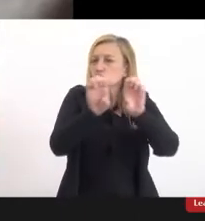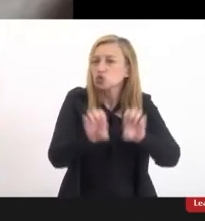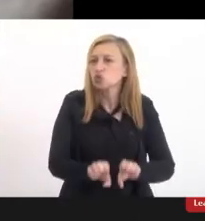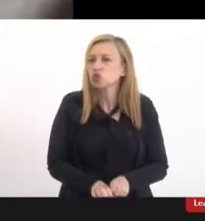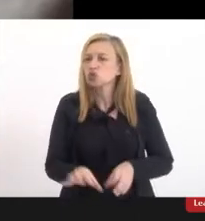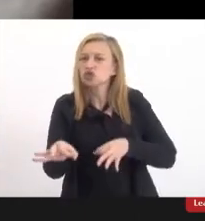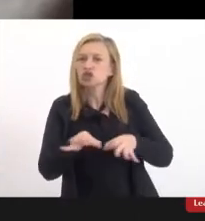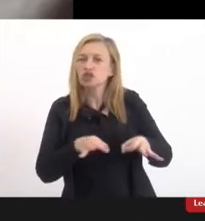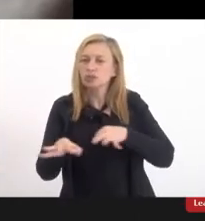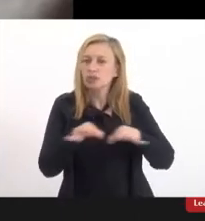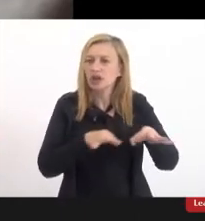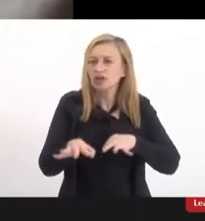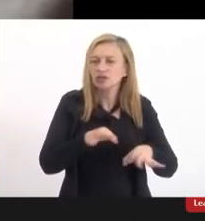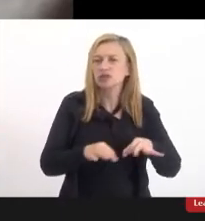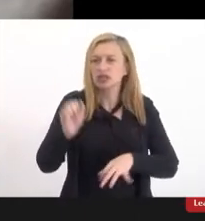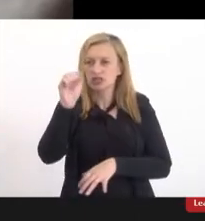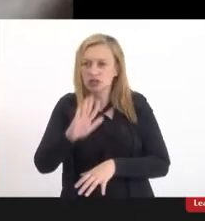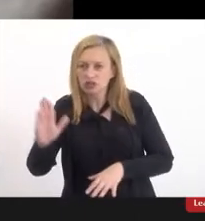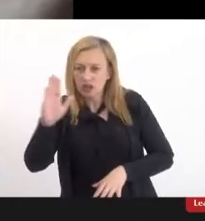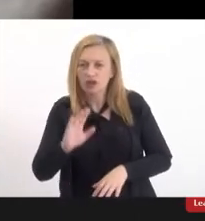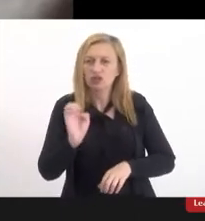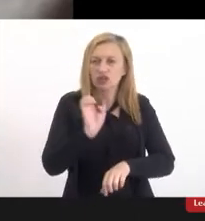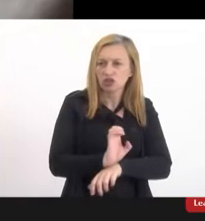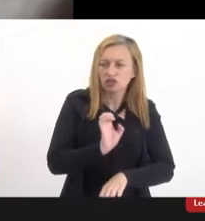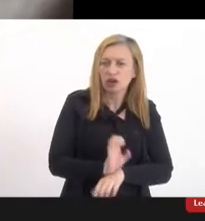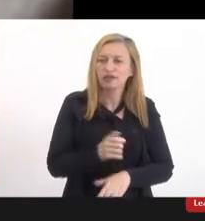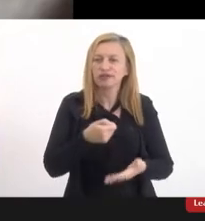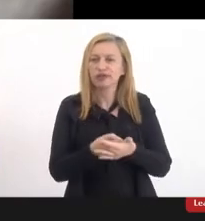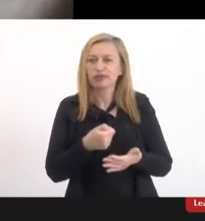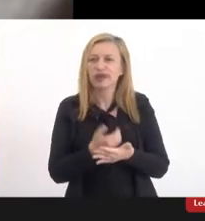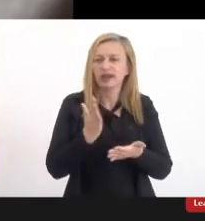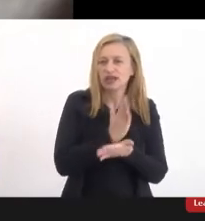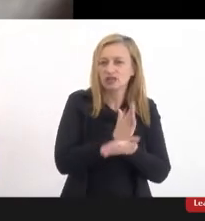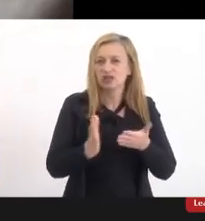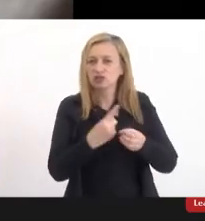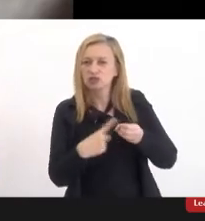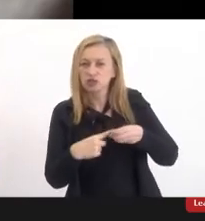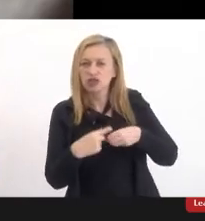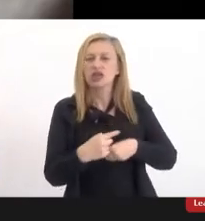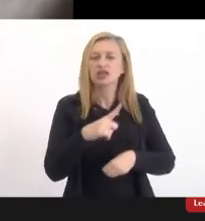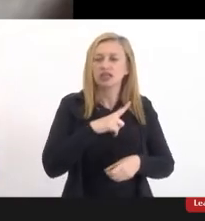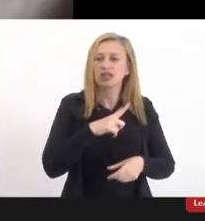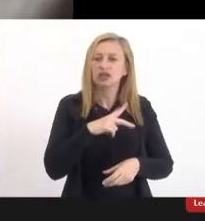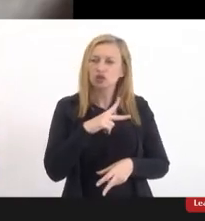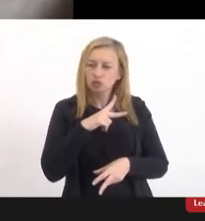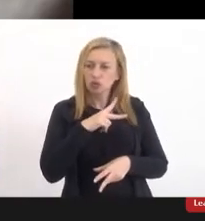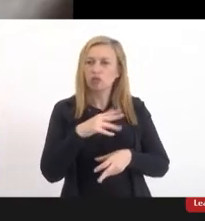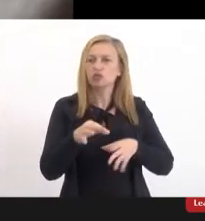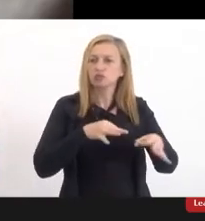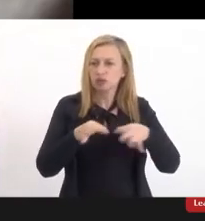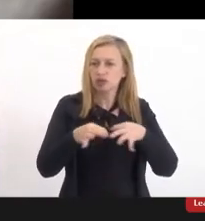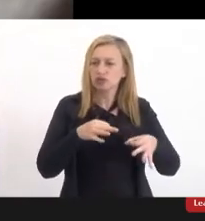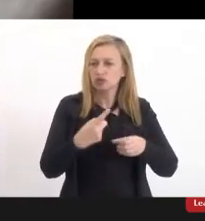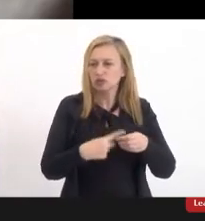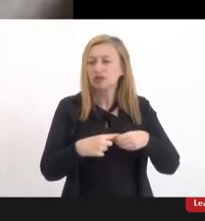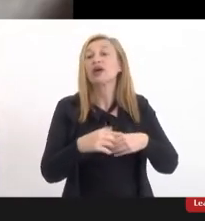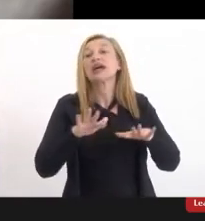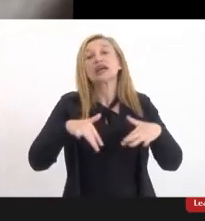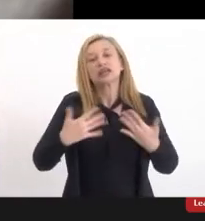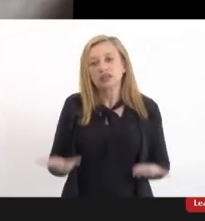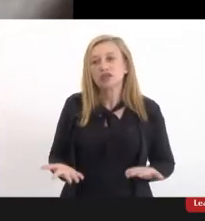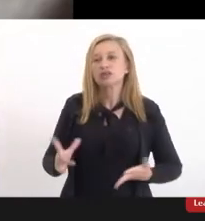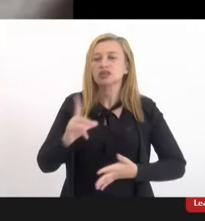plano nacional plano estadual e isso desobriga muitas vezes os municípios de terem seus planos municipais né então a gente